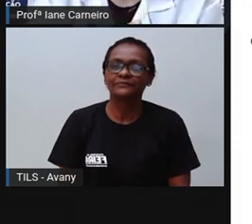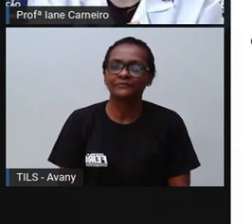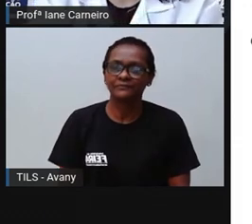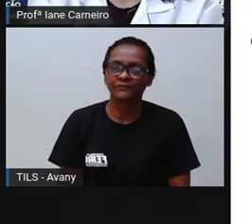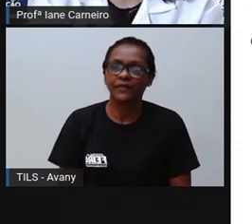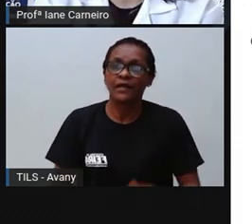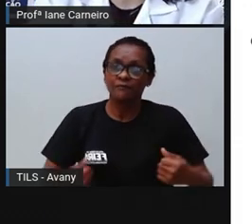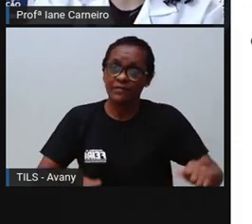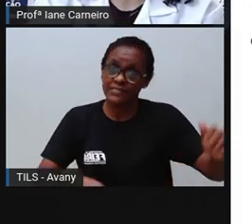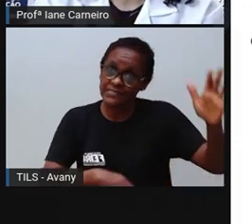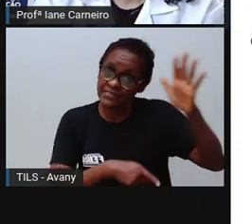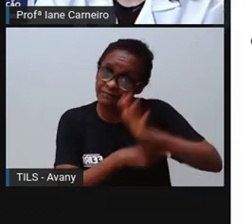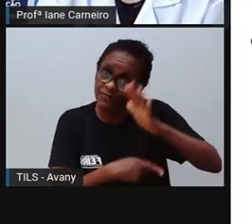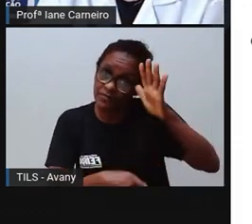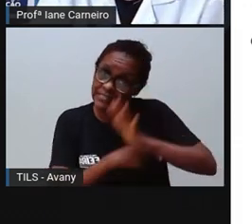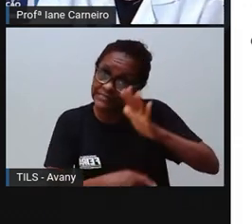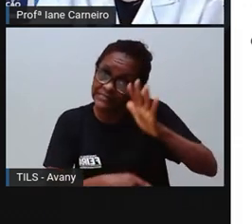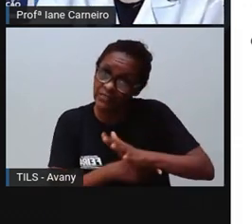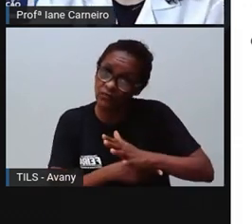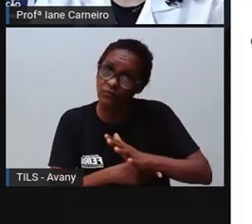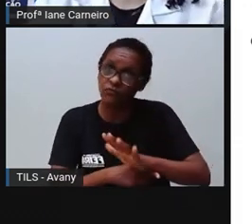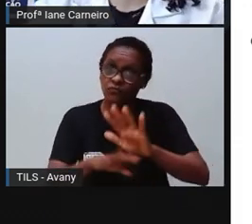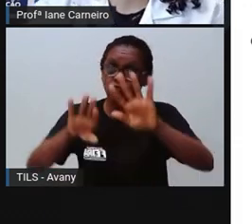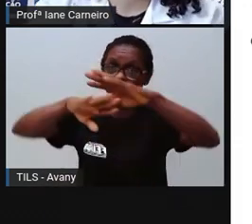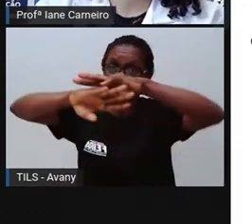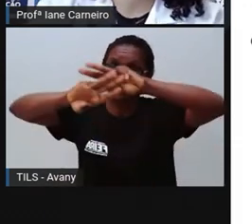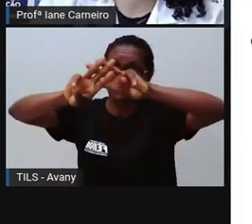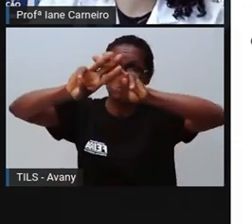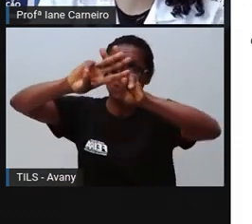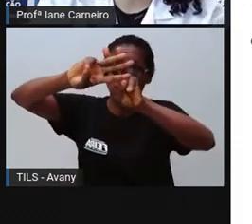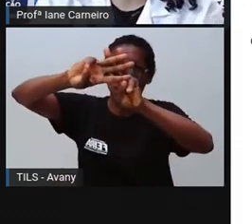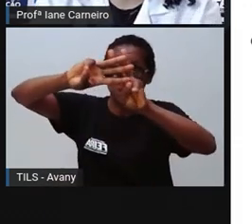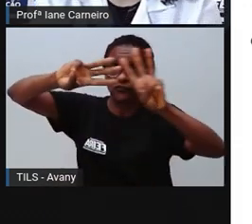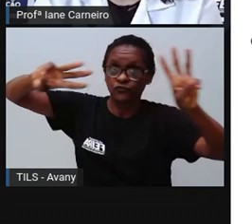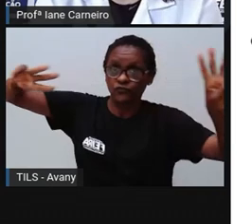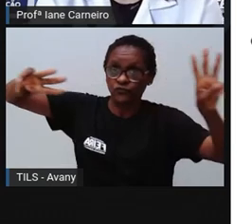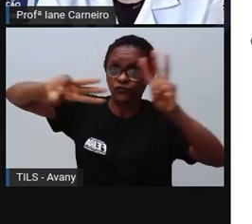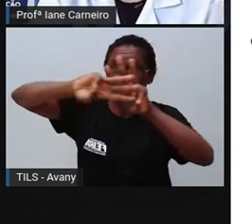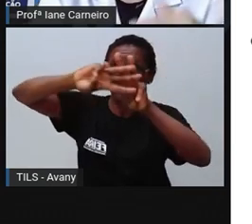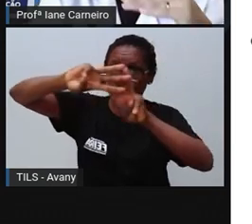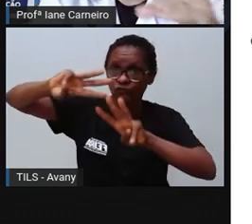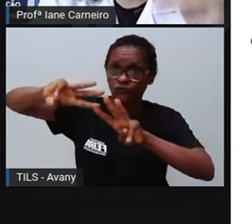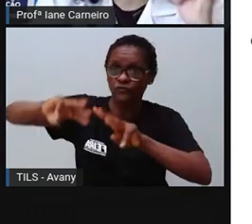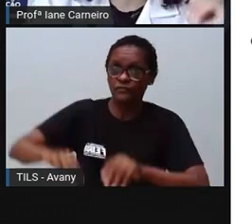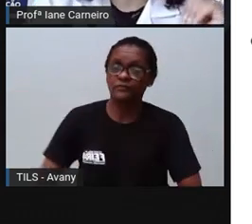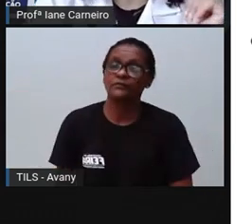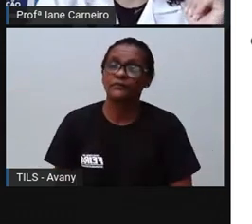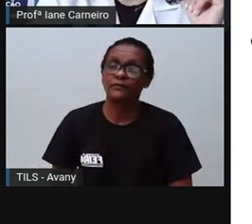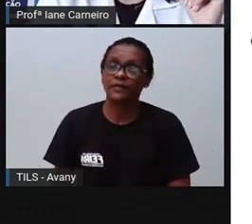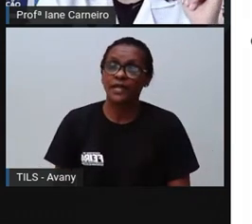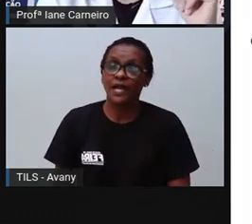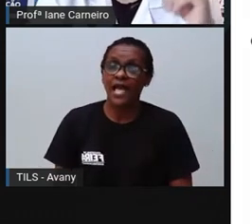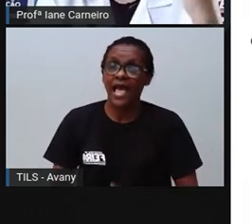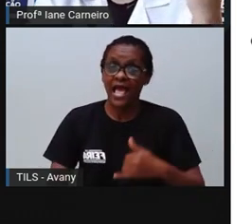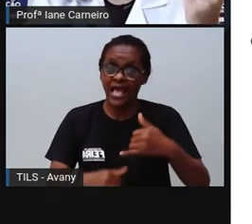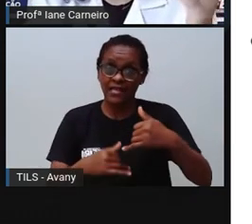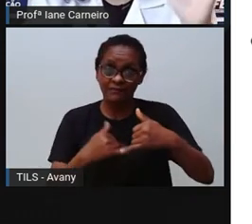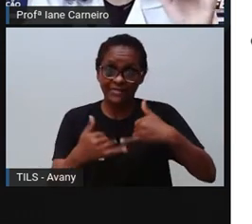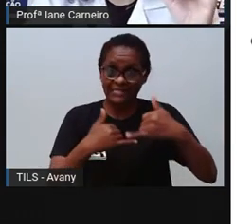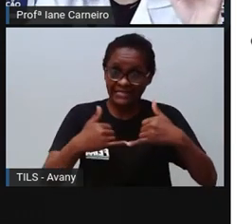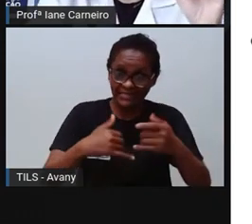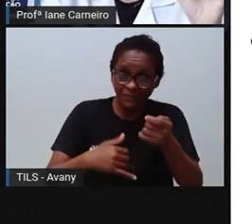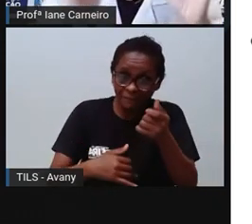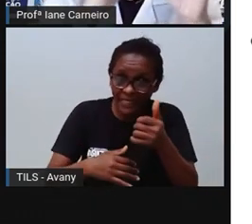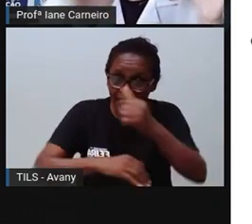proteção, sem tela, combinado? E também, ó, não se deve ter nenhum objeto perto da janela, né, porque tem